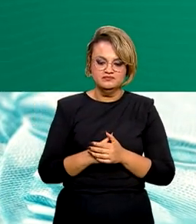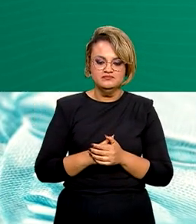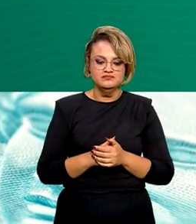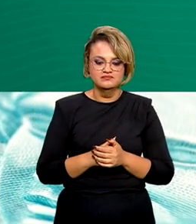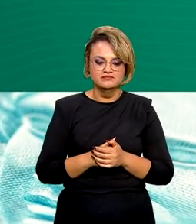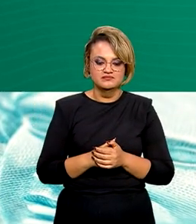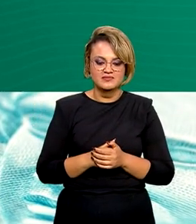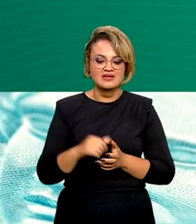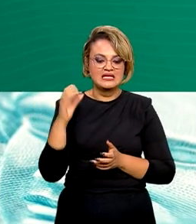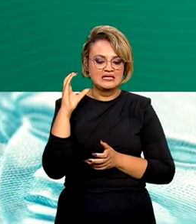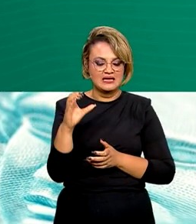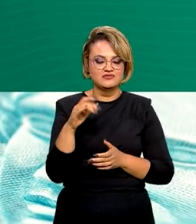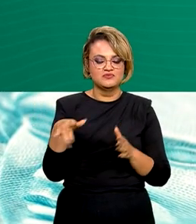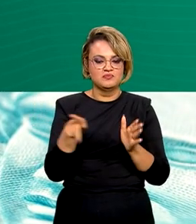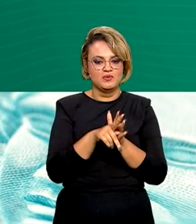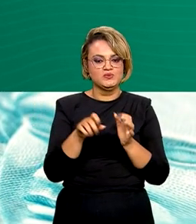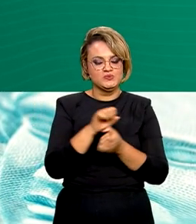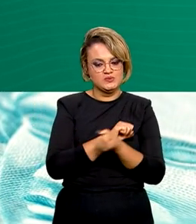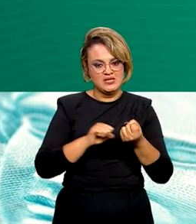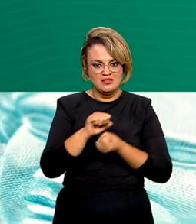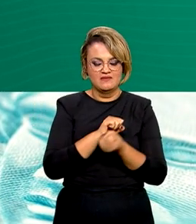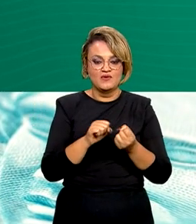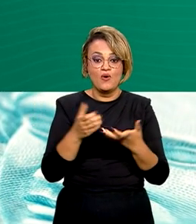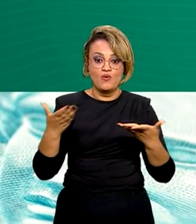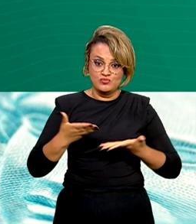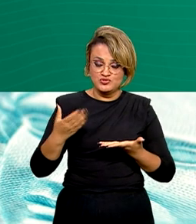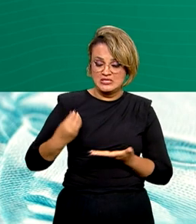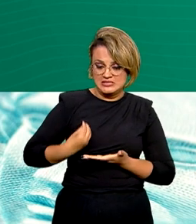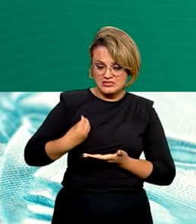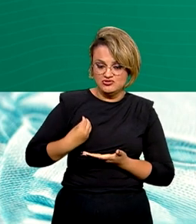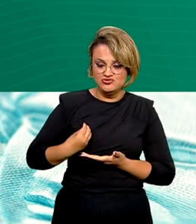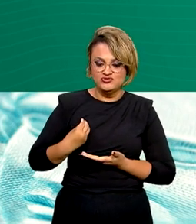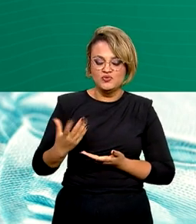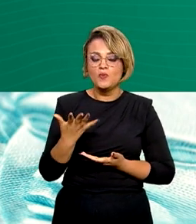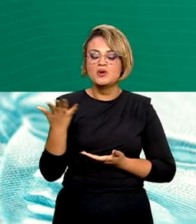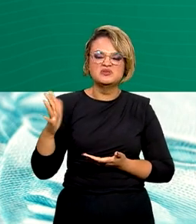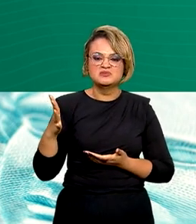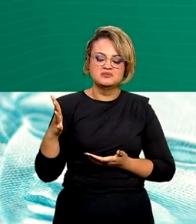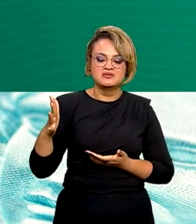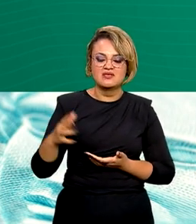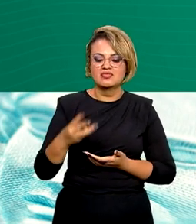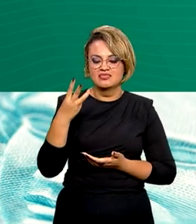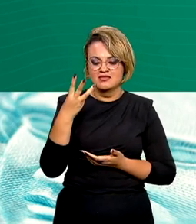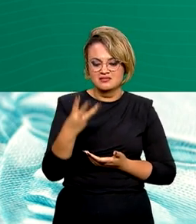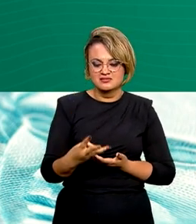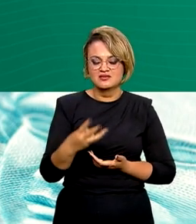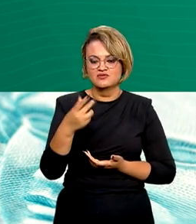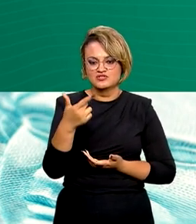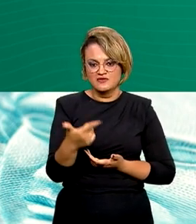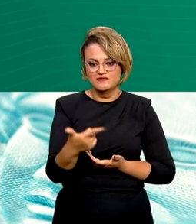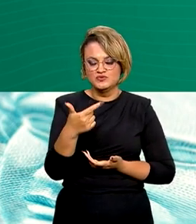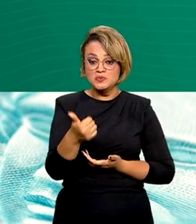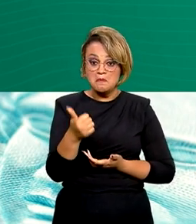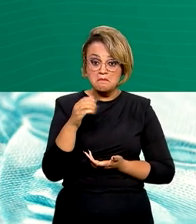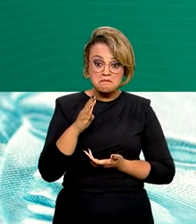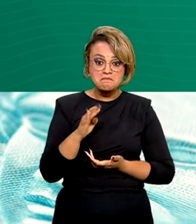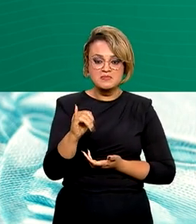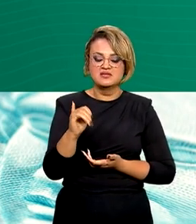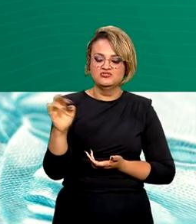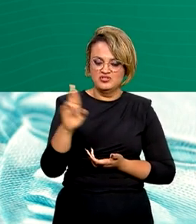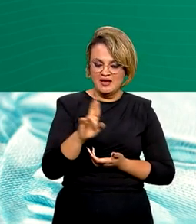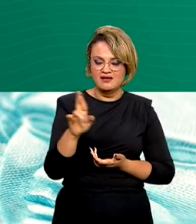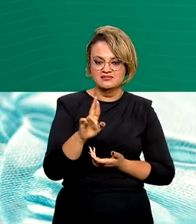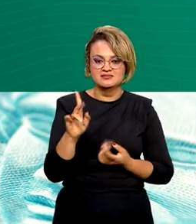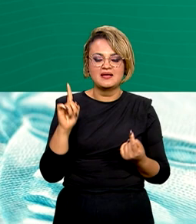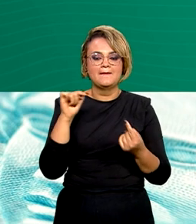saldo em crédito sustentável. Atualmente, o banco já possui mais de 321 bilhões de reais e